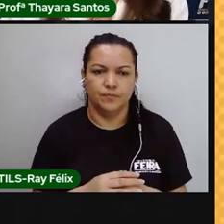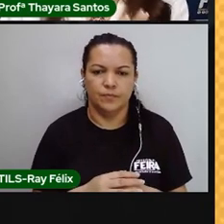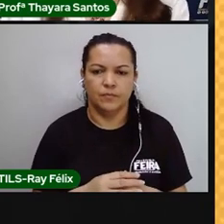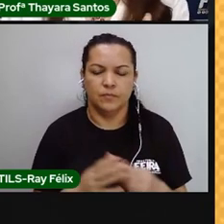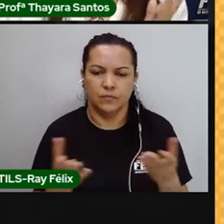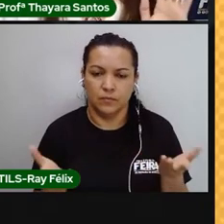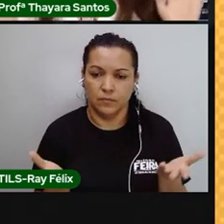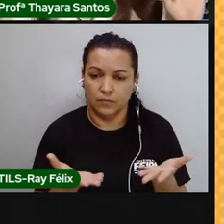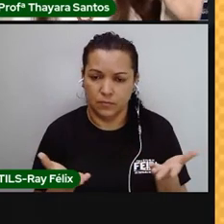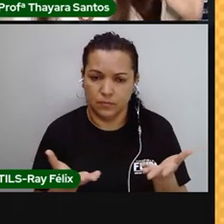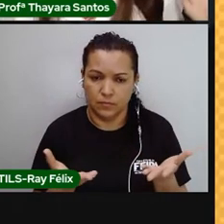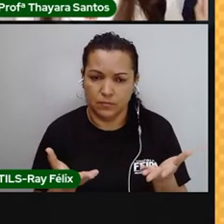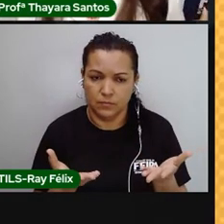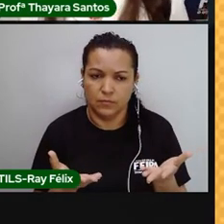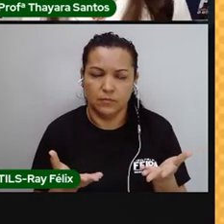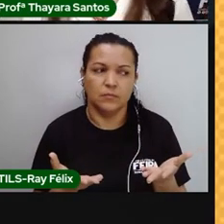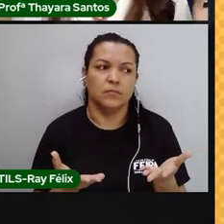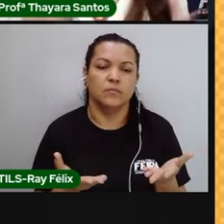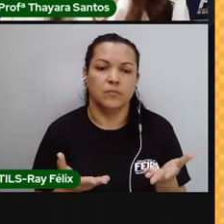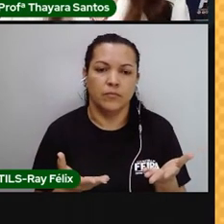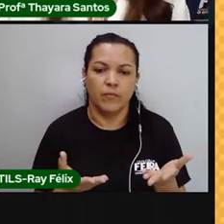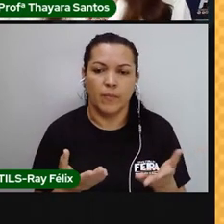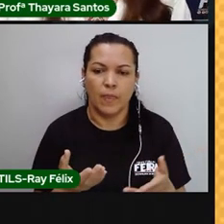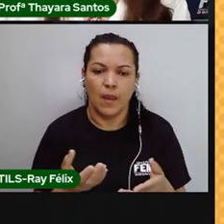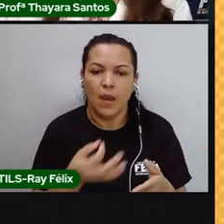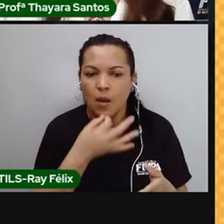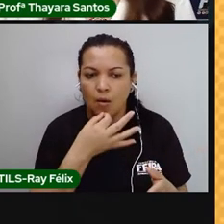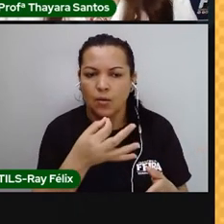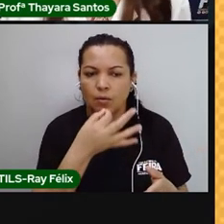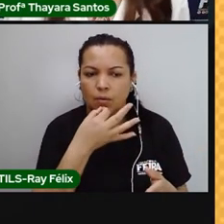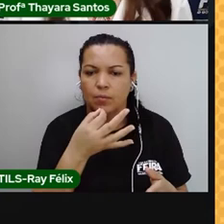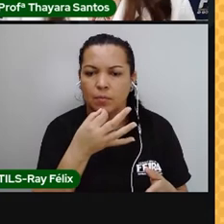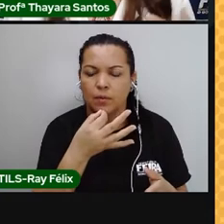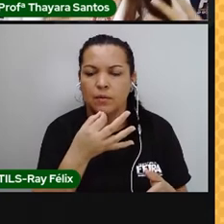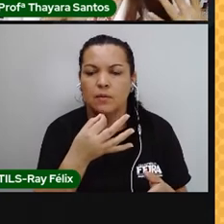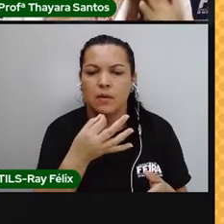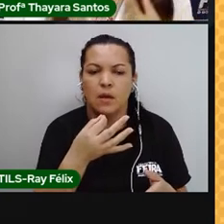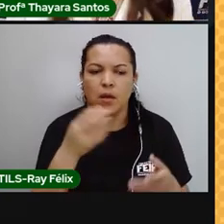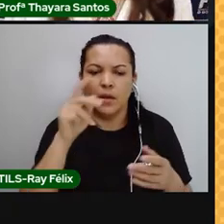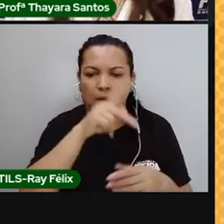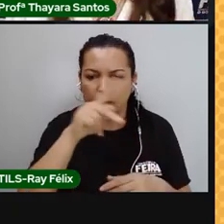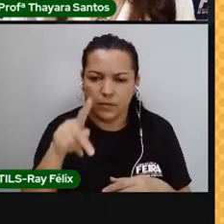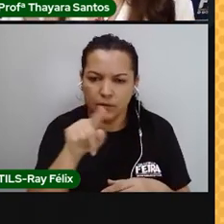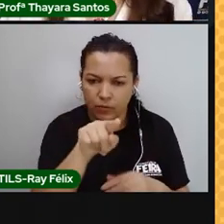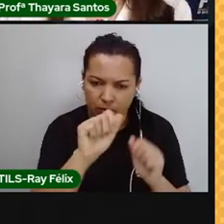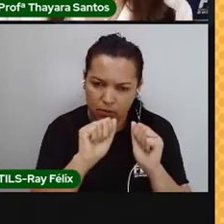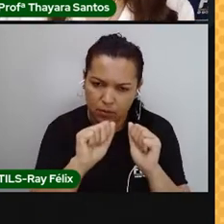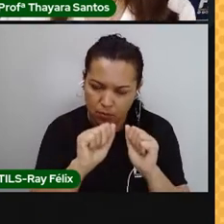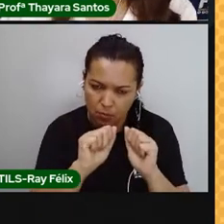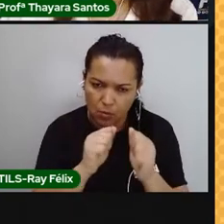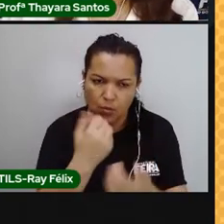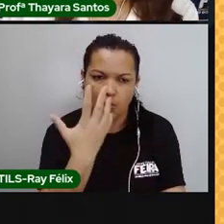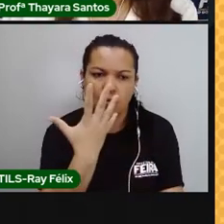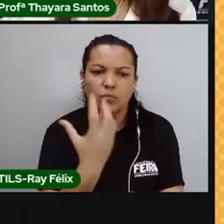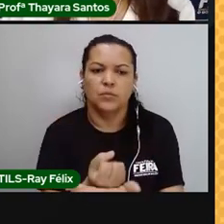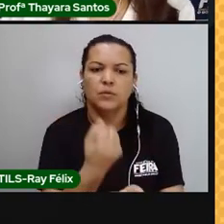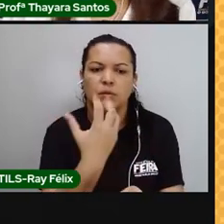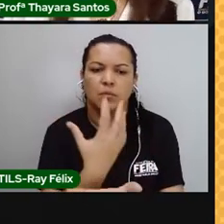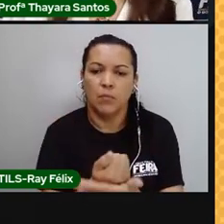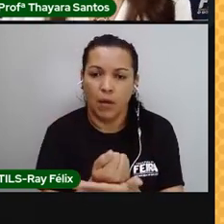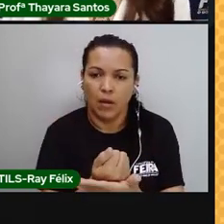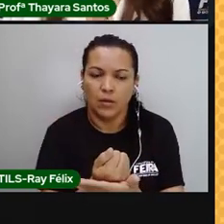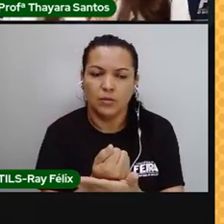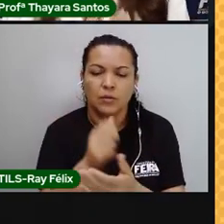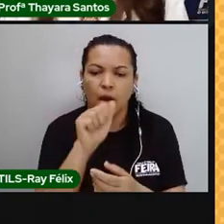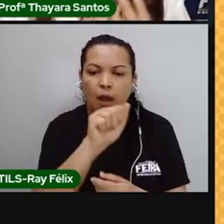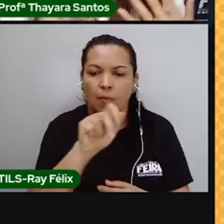Agora eu vou para um momento de dica da Pro. O que é isso? Então, se vocês puderem baixar um aplicativo no celular,